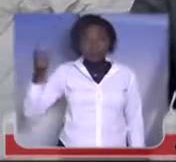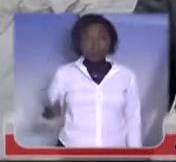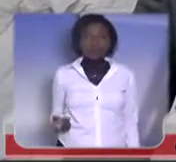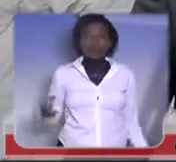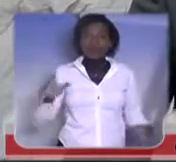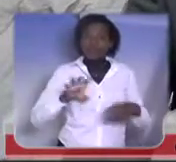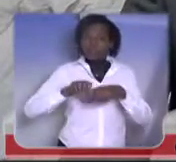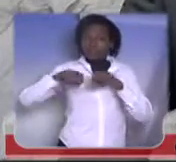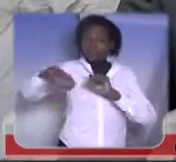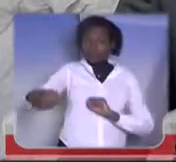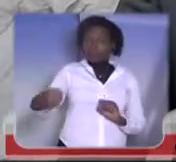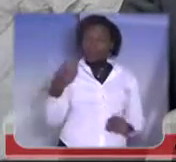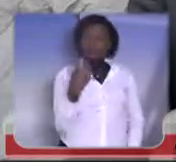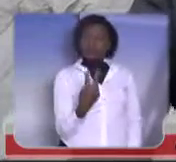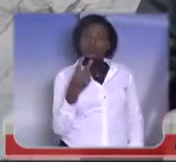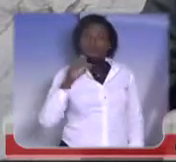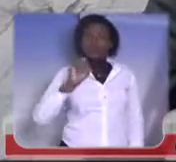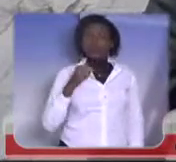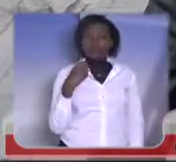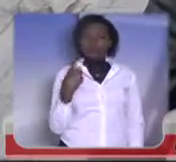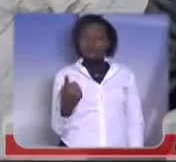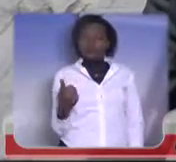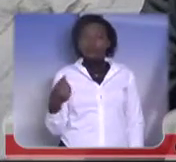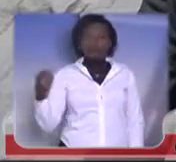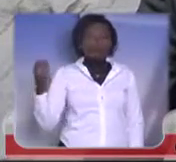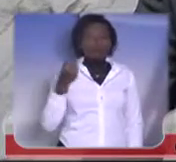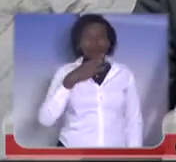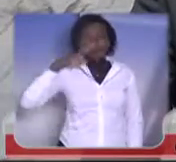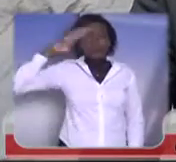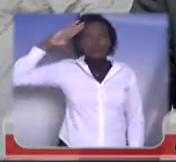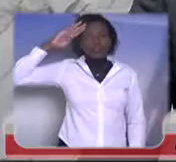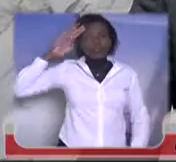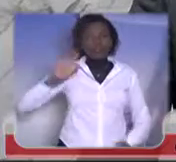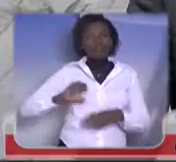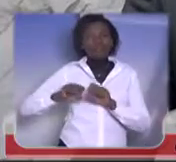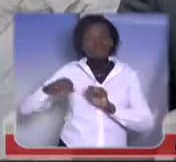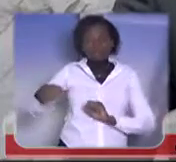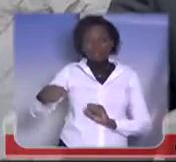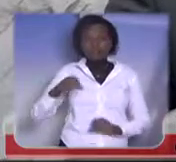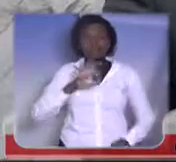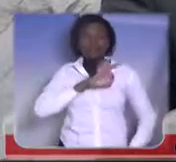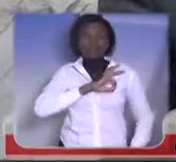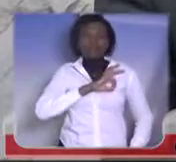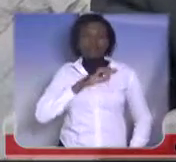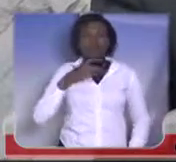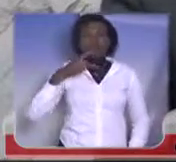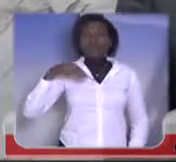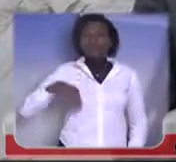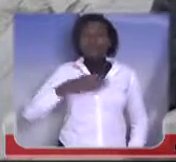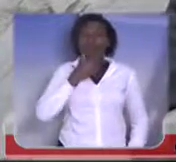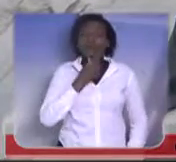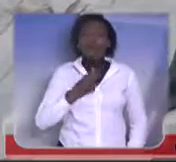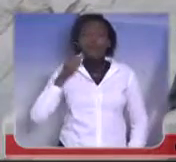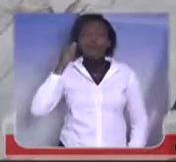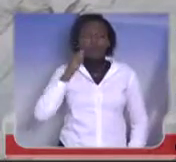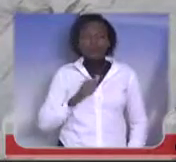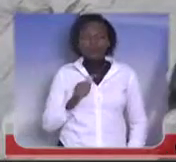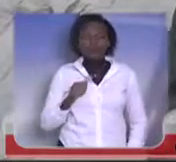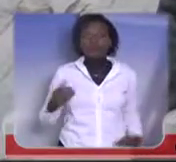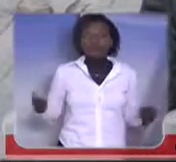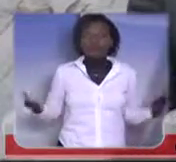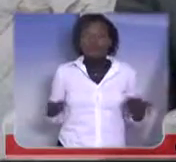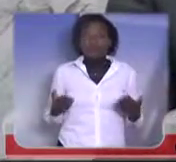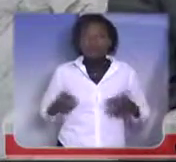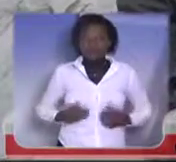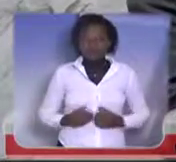novos soldados da Polícia Militar, homens e mulheres, que a partir de